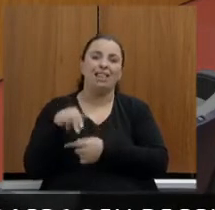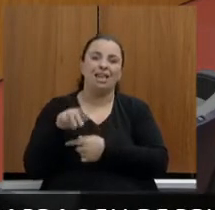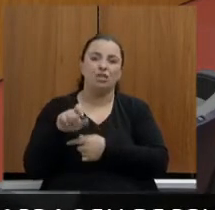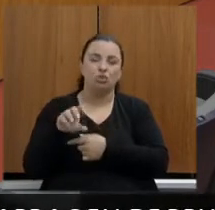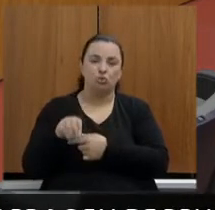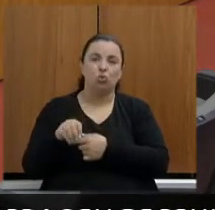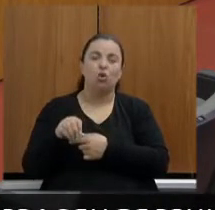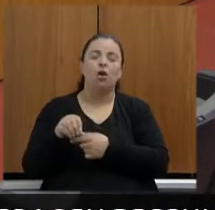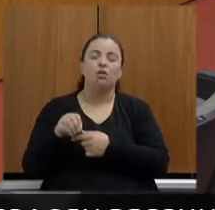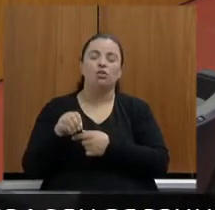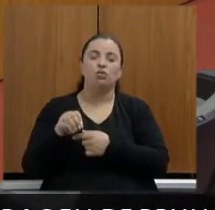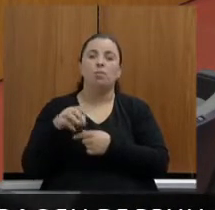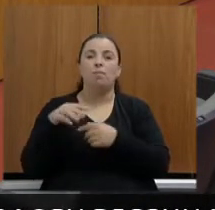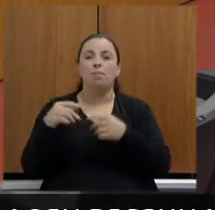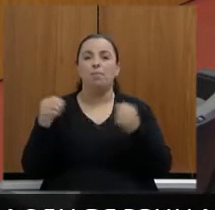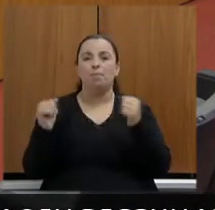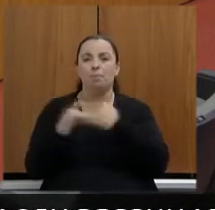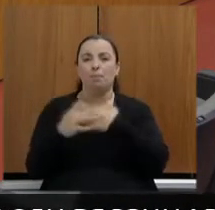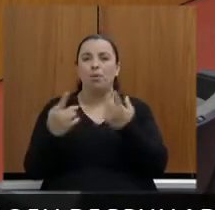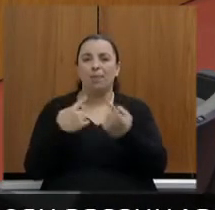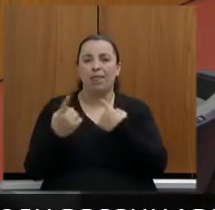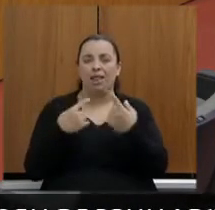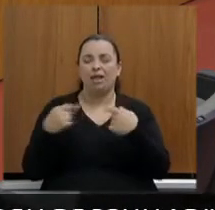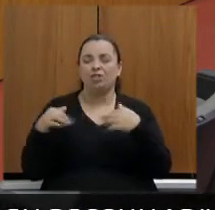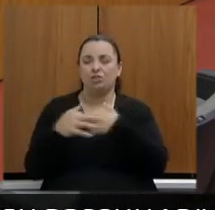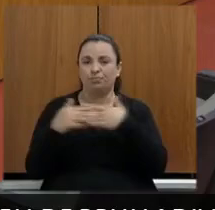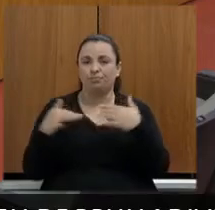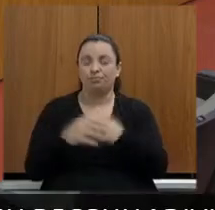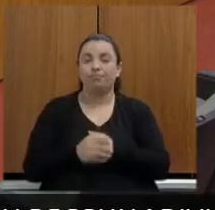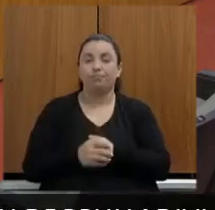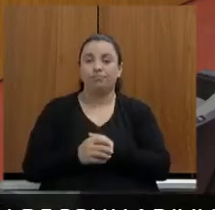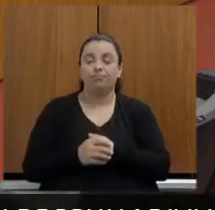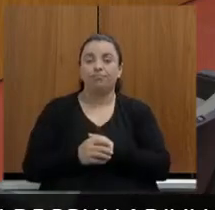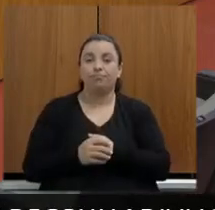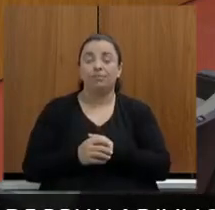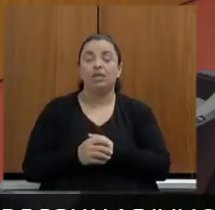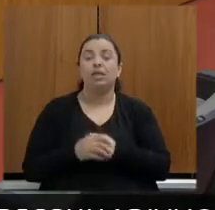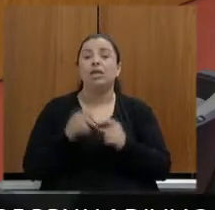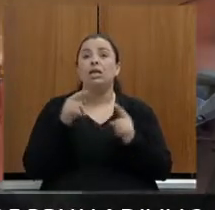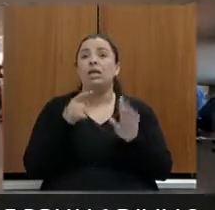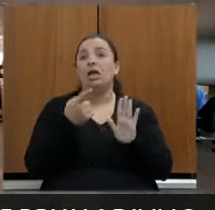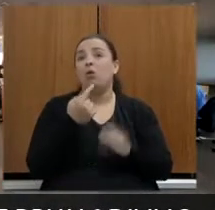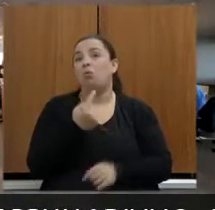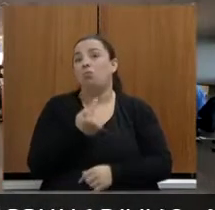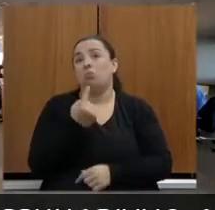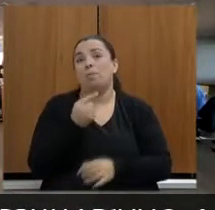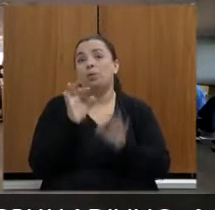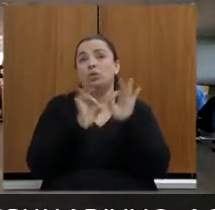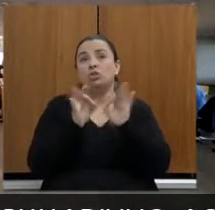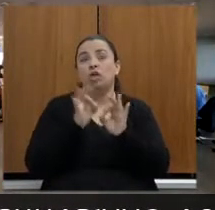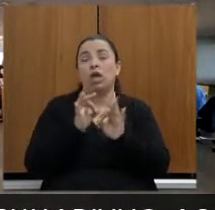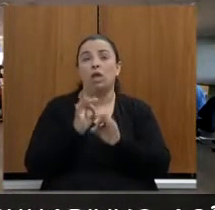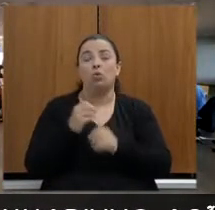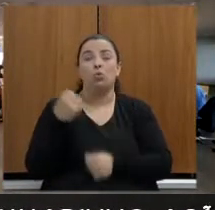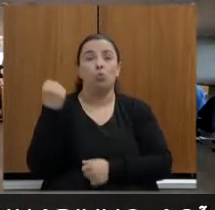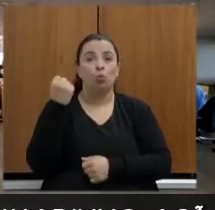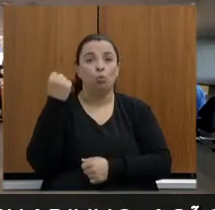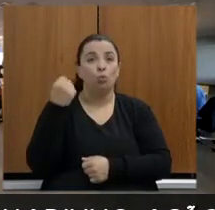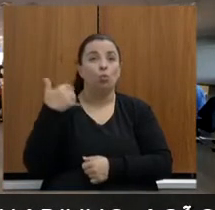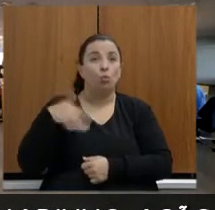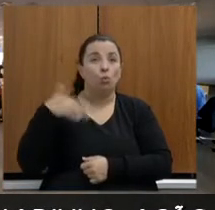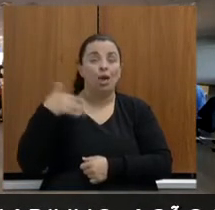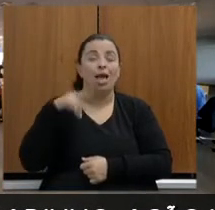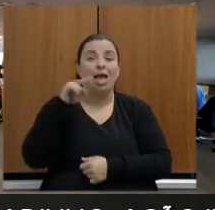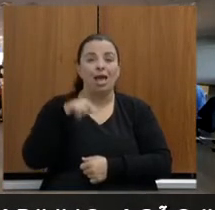um grande projeto, que é o projeto do metrô da RMBH. O que é esse projeto?